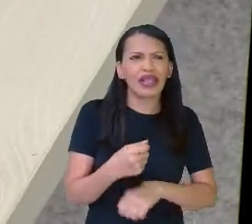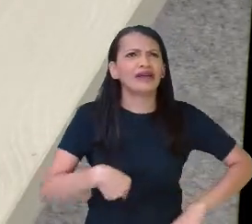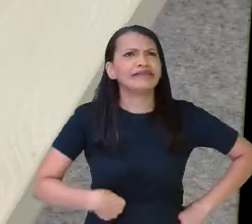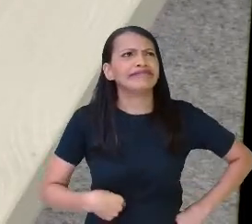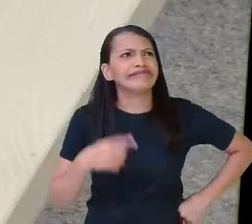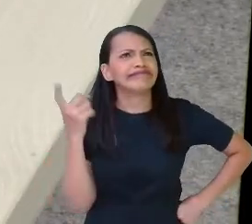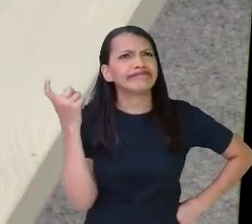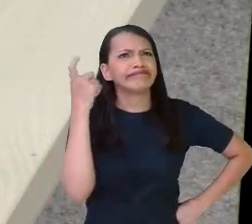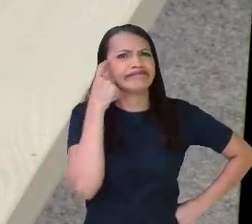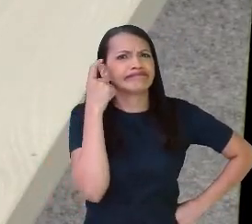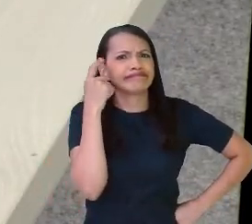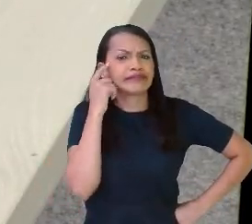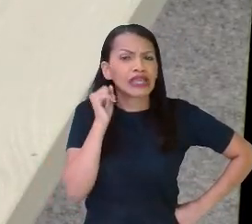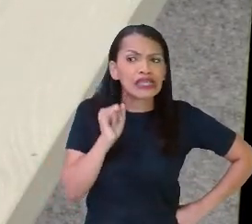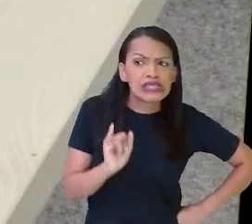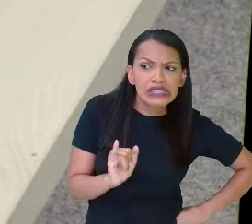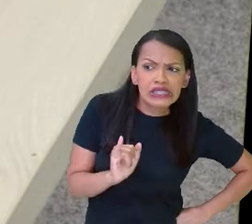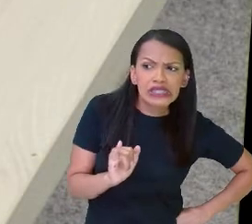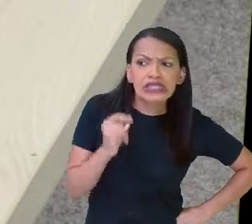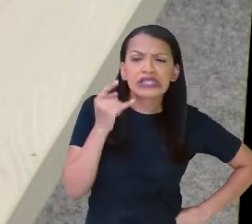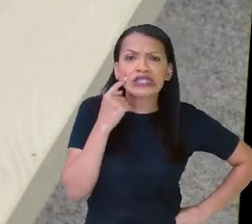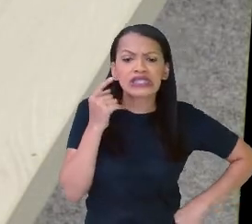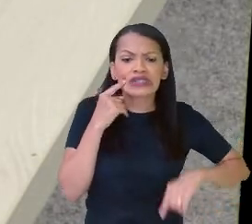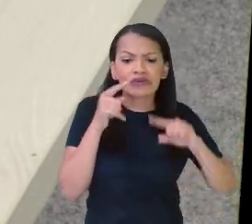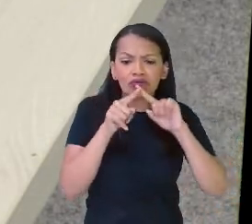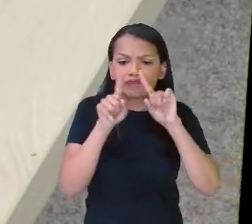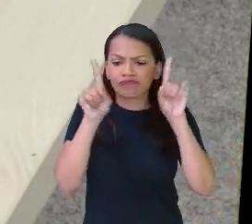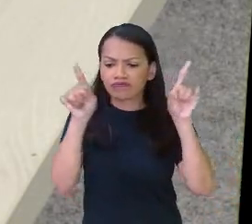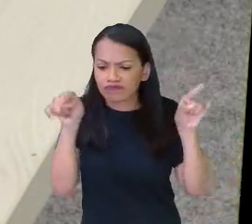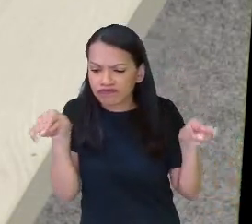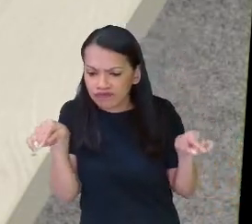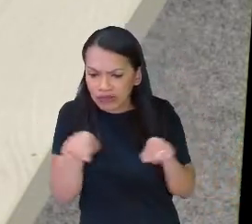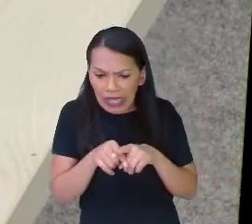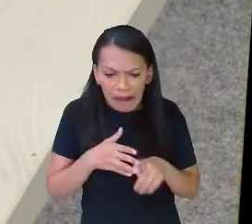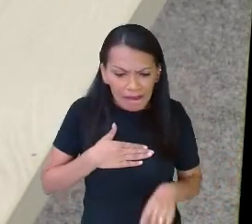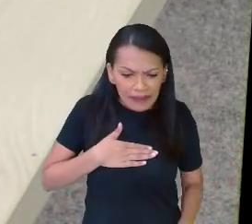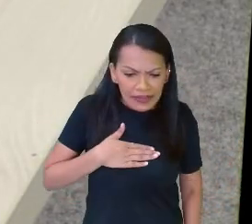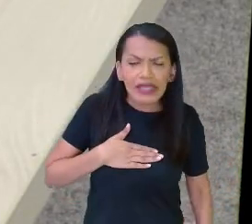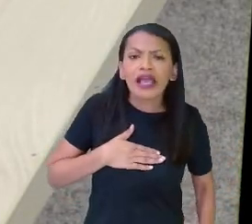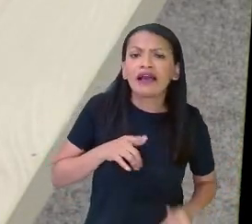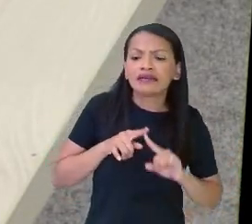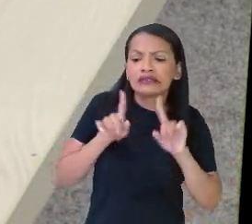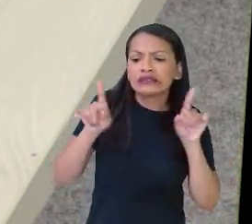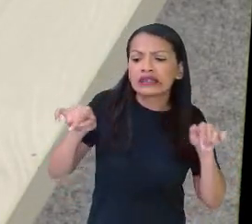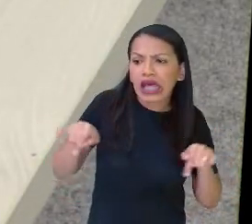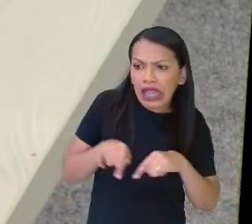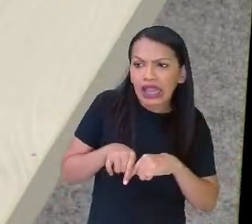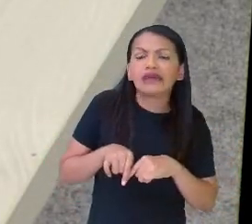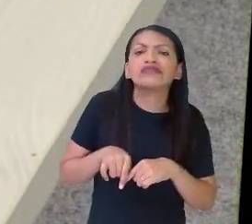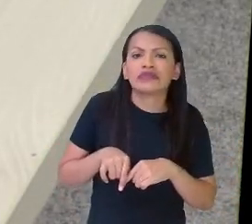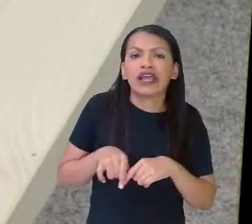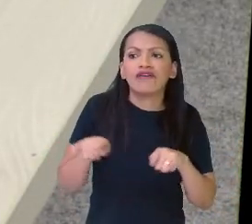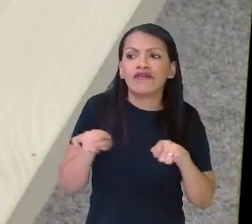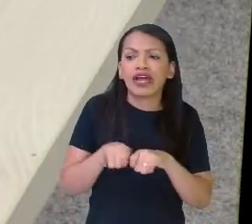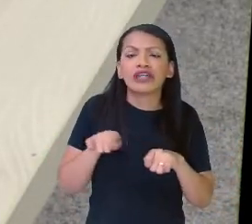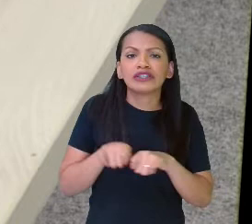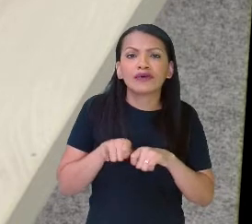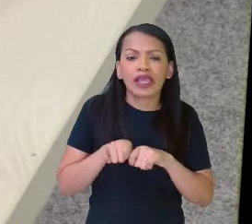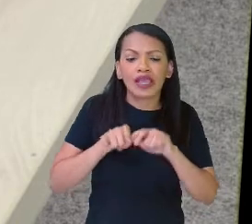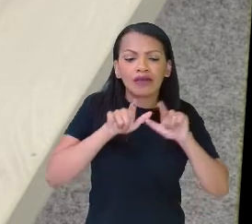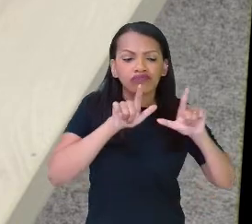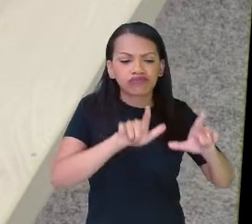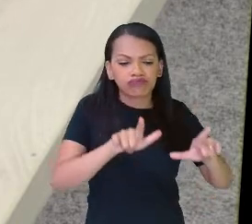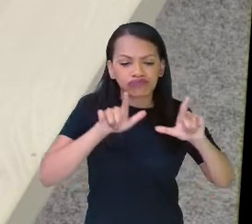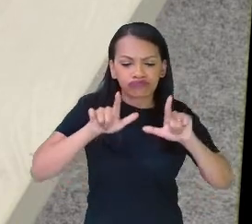pensa, se aqui tivesse o formato da minha sala, a minha sala de aula e eu quisesse colocar a cerâmica, eu não